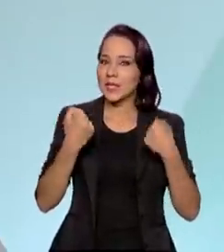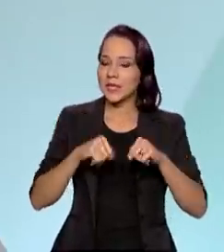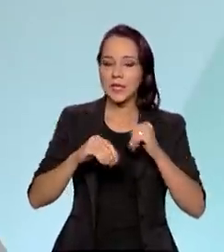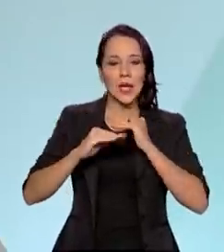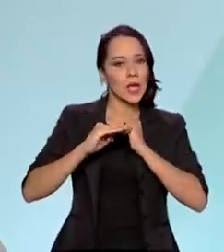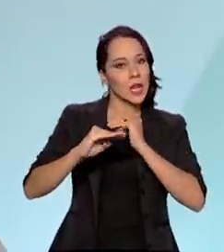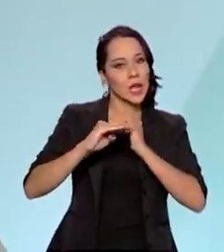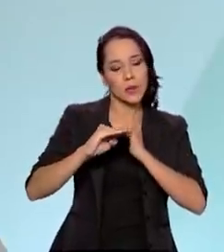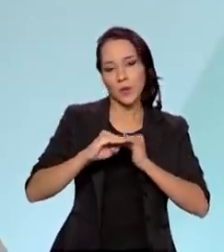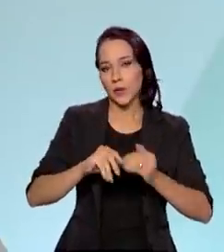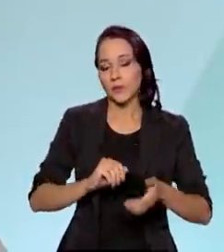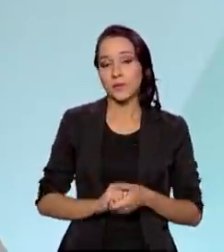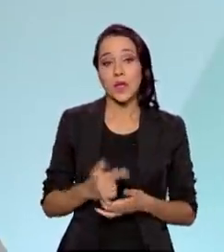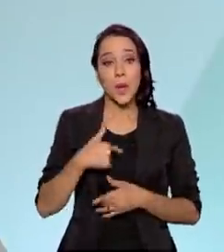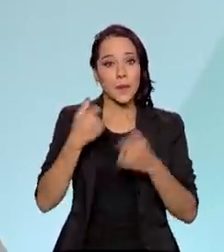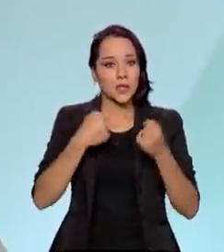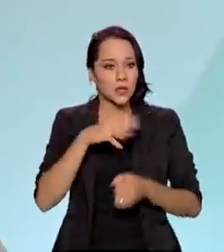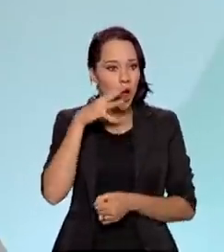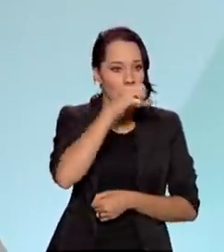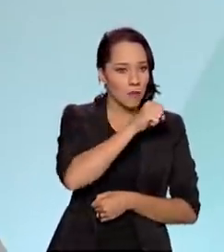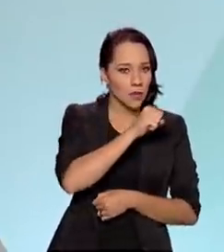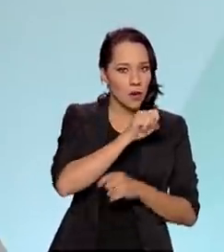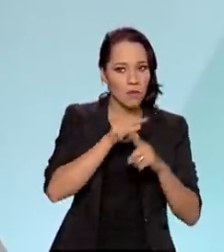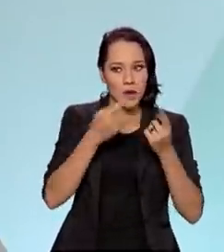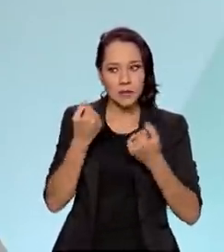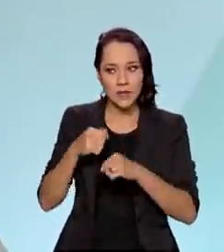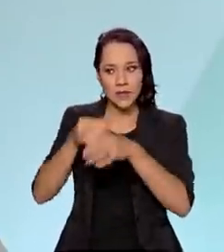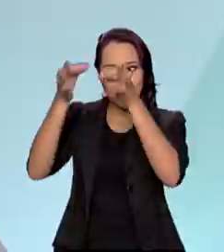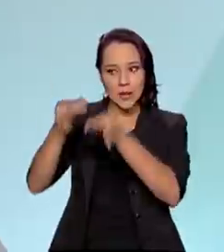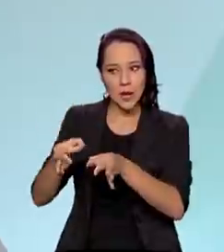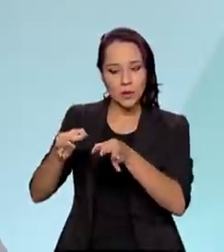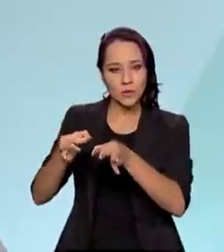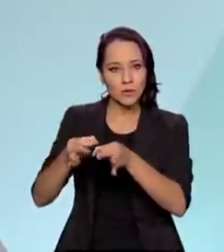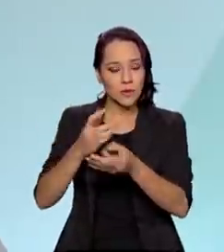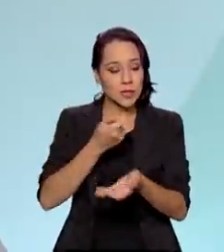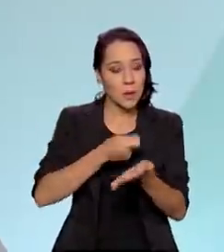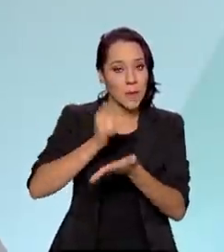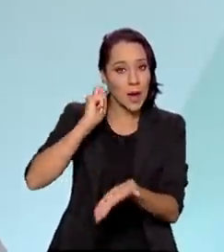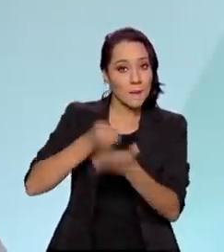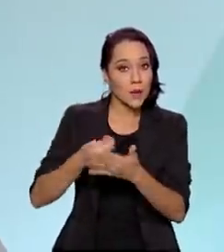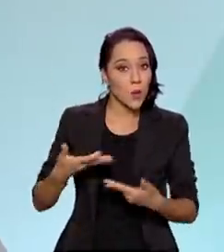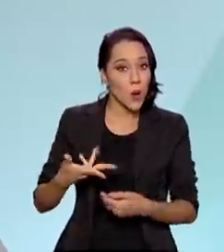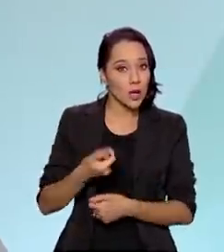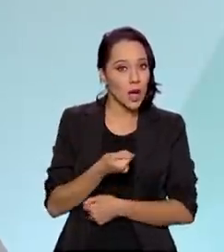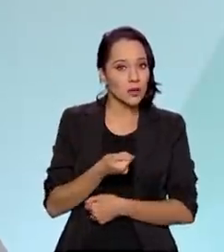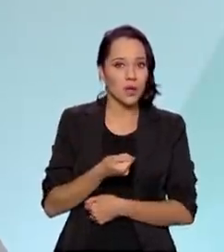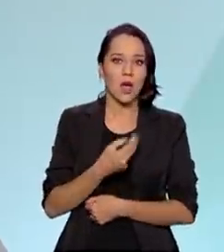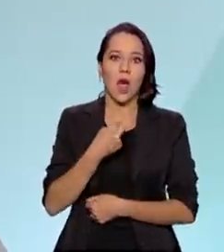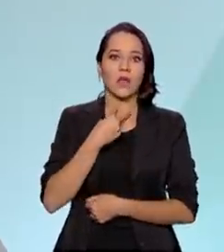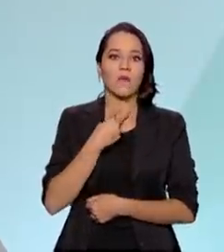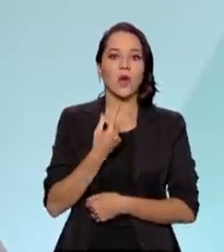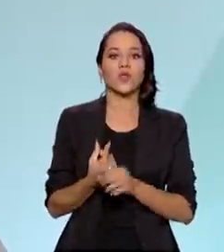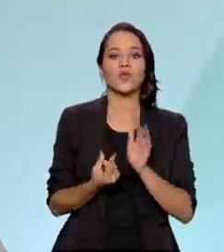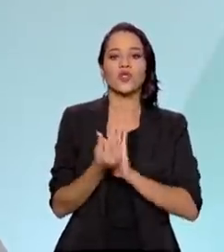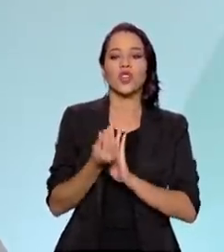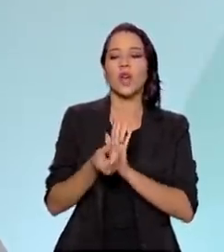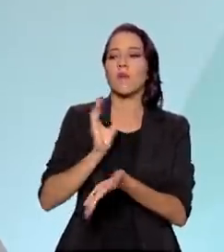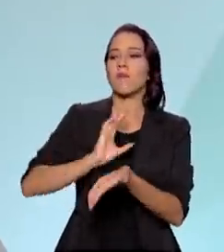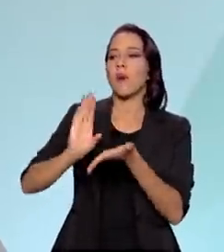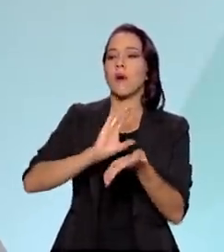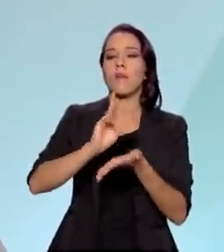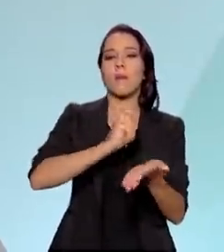tenta sempre equilibrar. Eu preciso ser rápido, mas eu tenho que ser preciso. Tem que ser um pagamento com qualidade. Eu não posso utilizar o dinheiro de todos